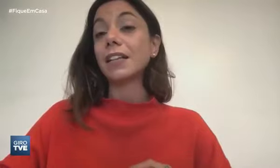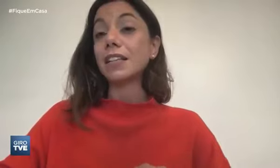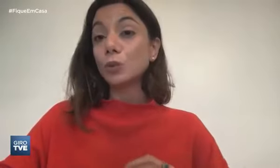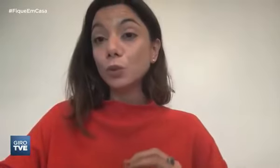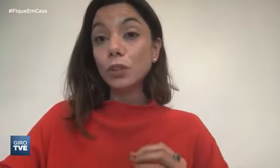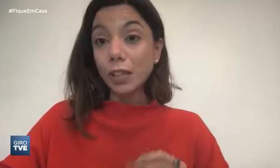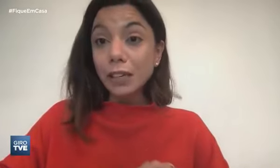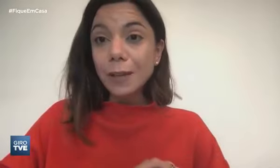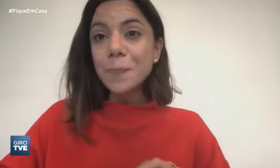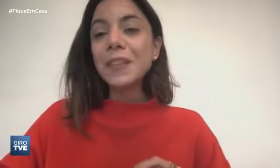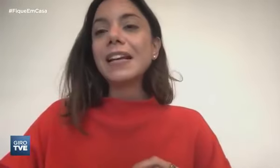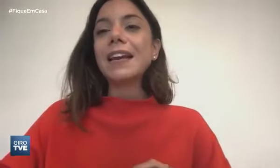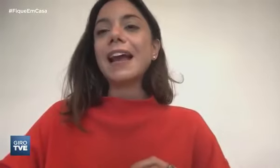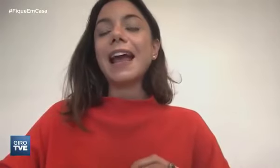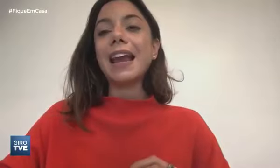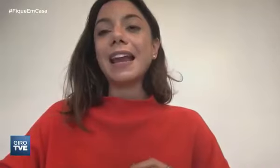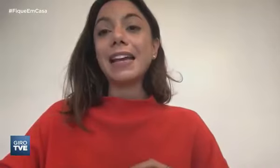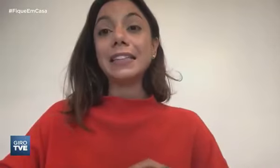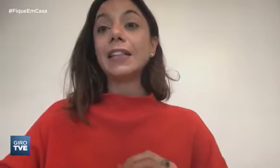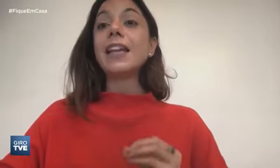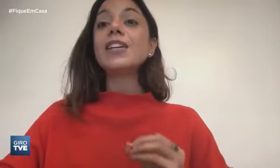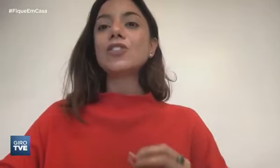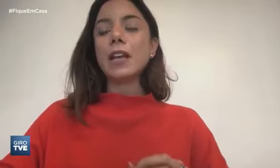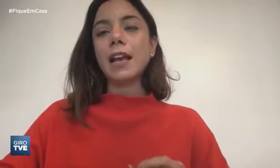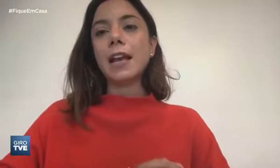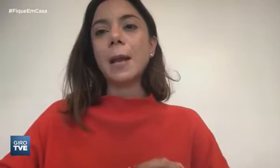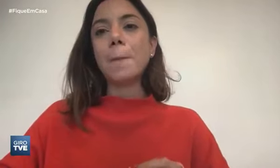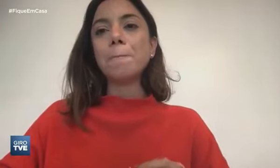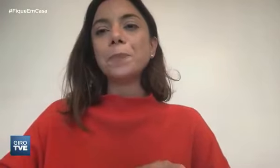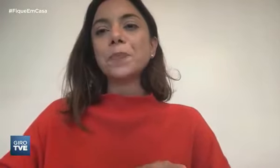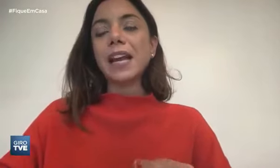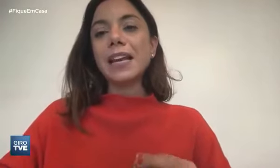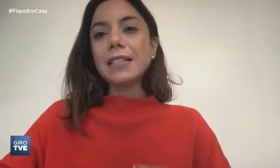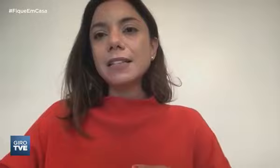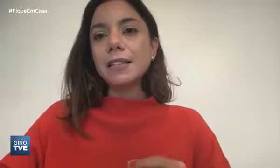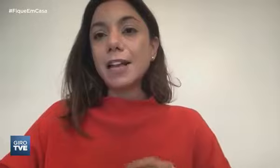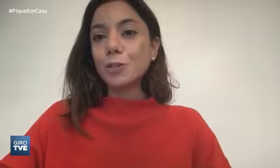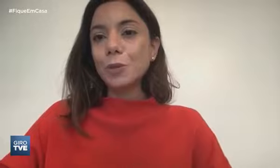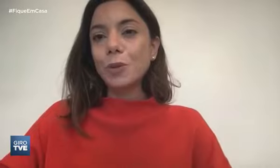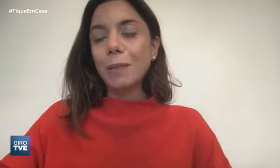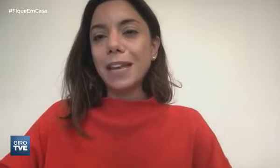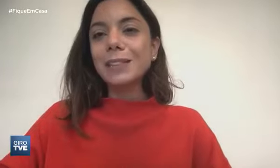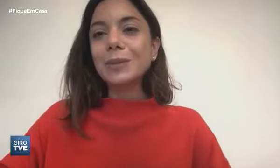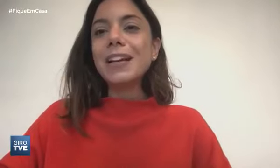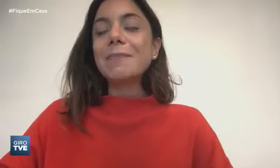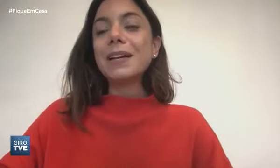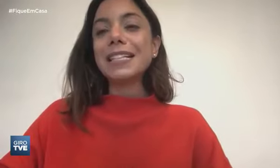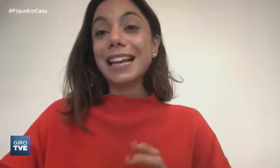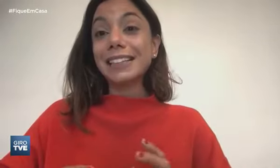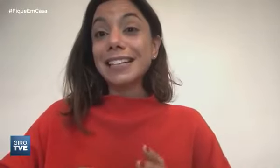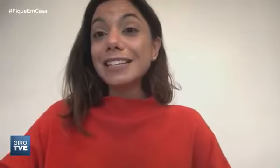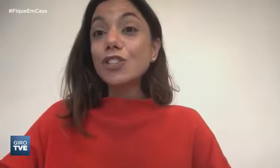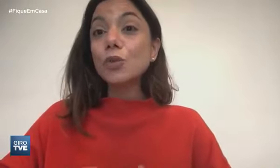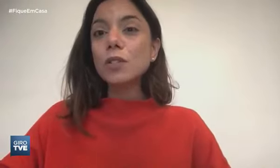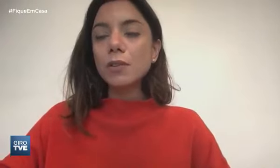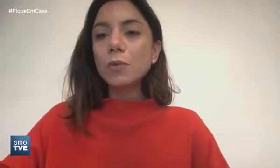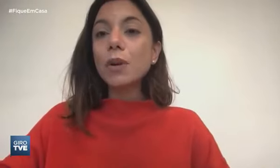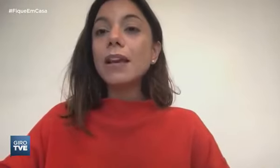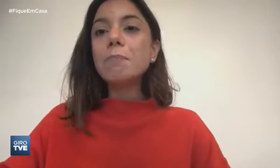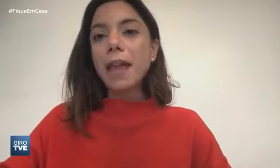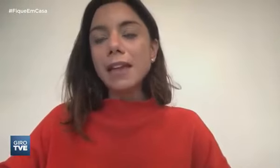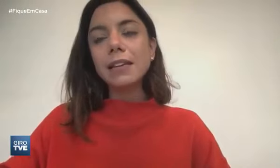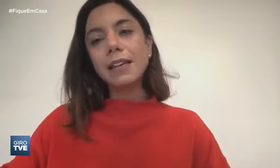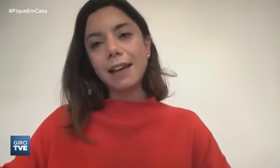criança ela está sendo nutrida né ela entende a necessidade do isolamento mas que ela está se sentindo